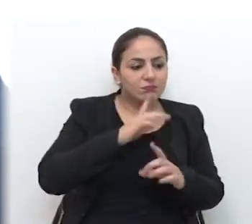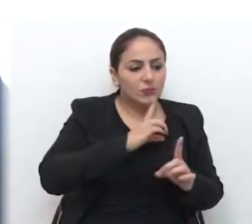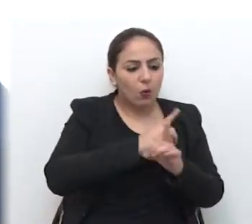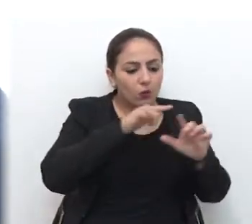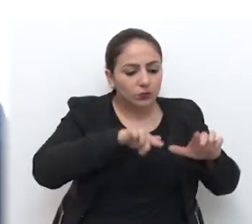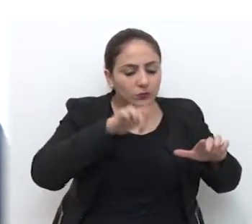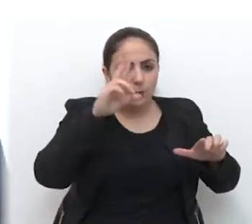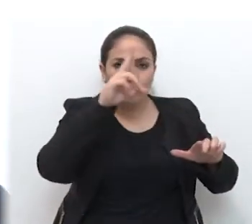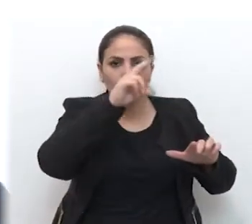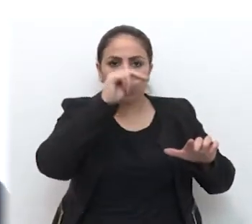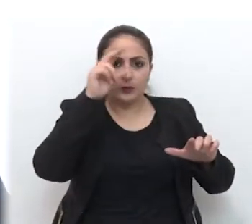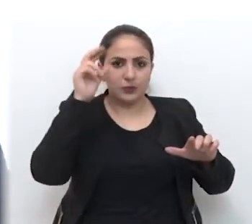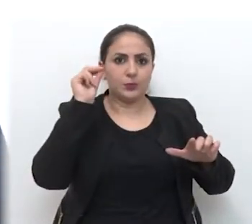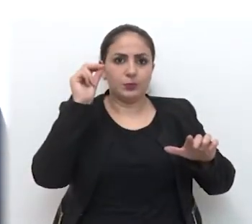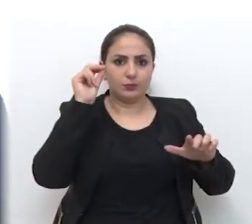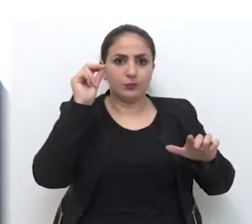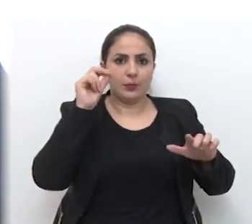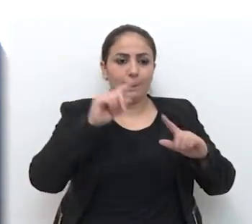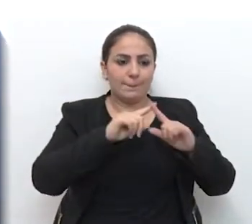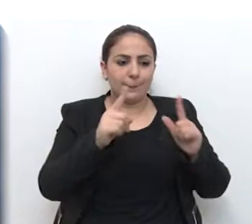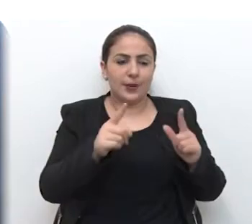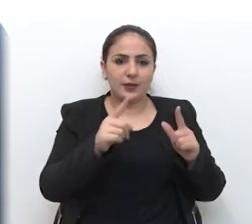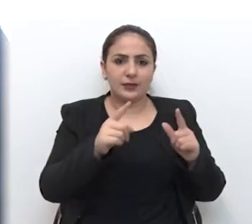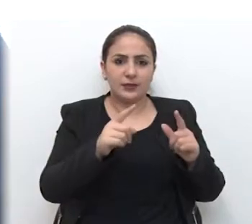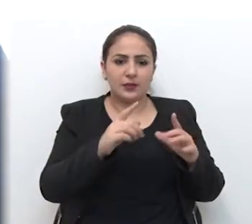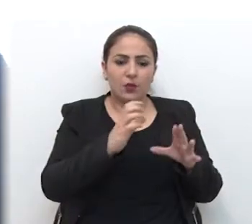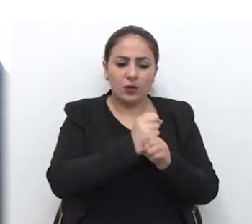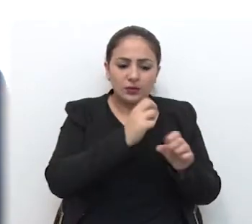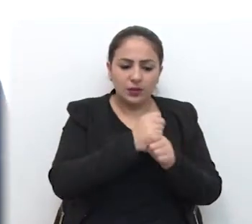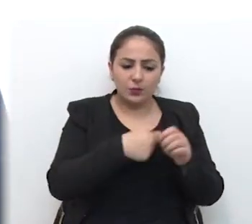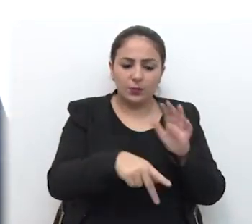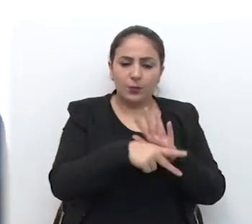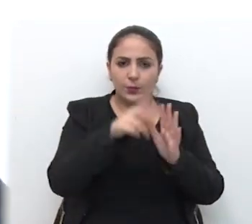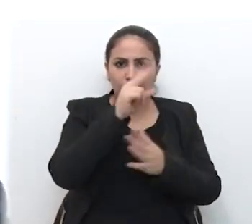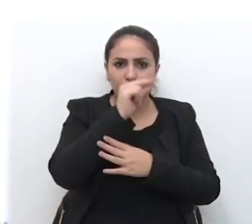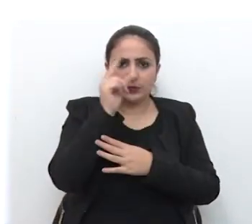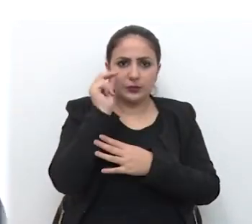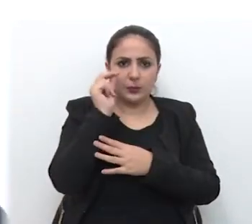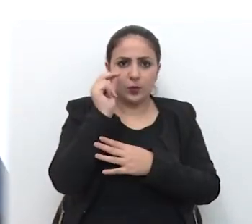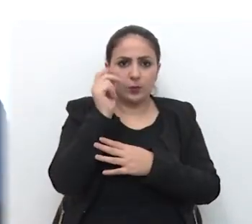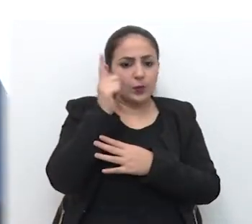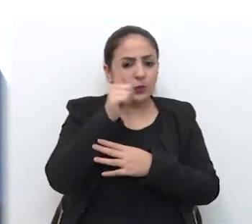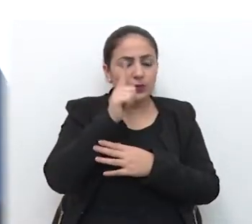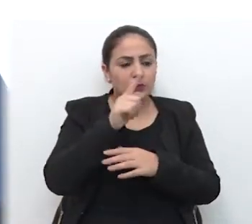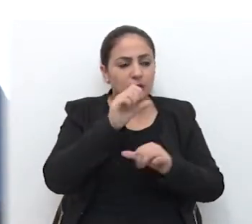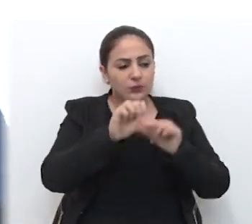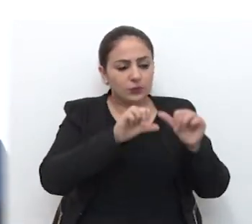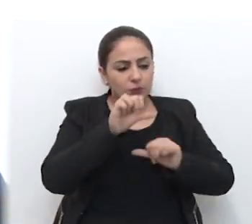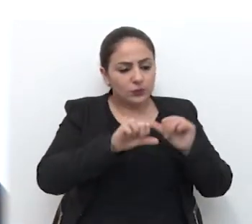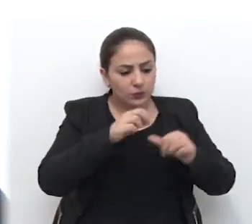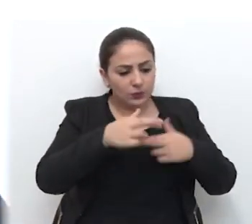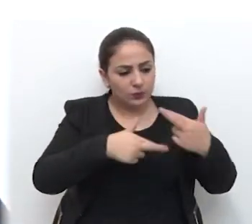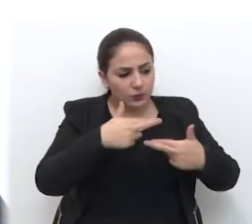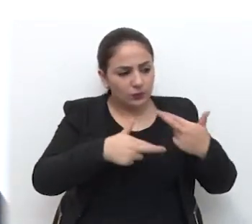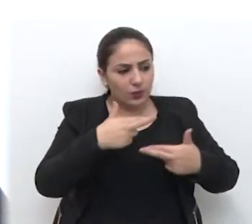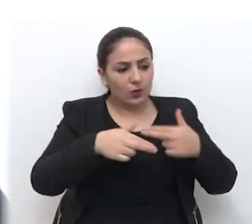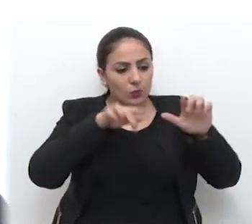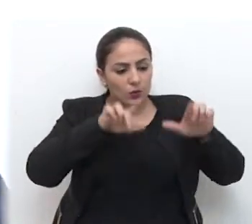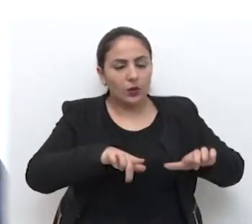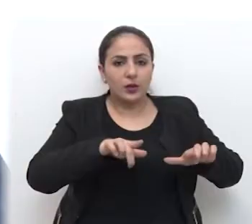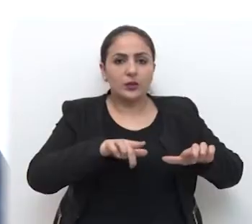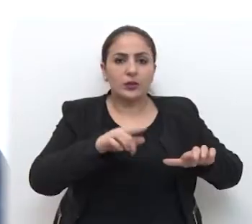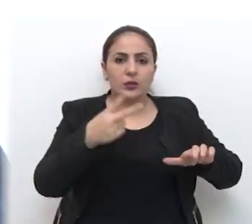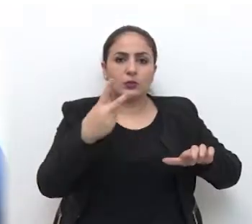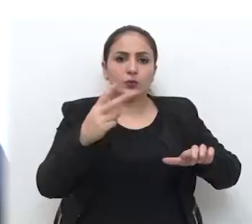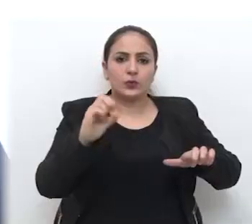Municipal, mas foi orçado pelo próprio Executivo para a reformulação desse espaço em aproximadamente 280